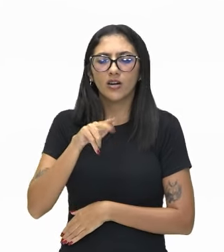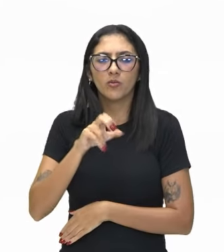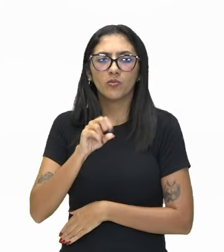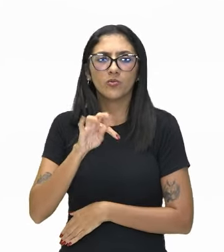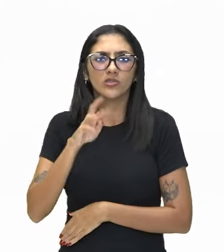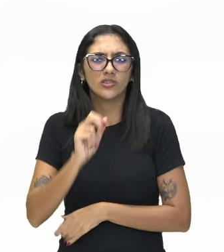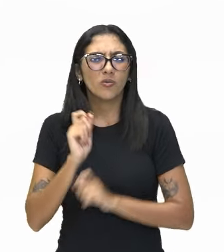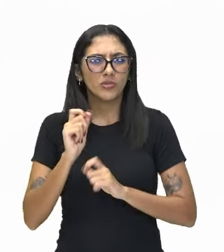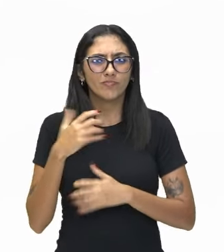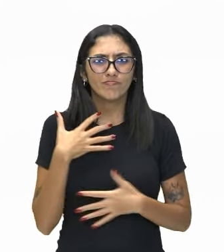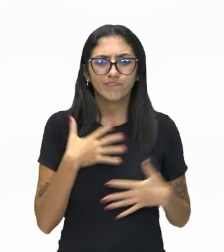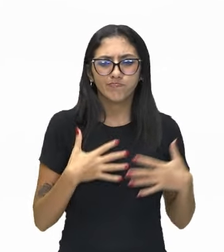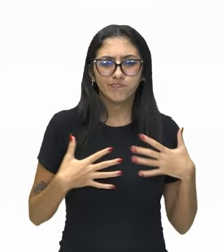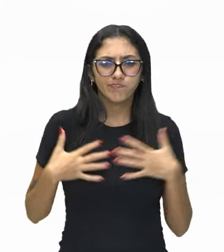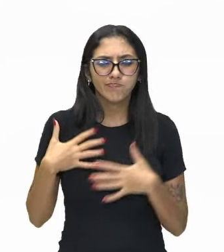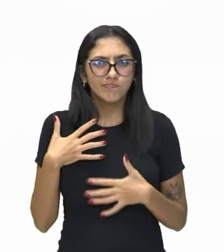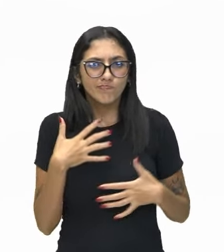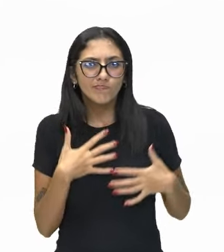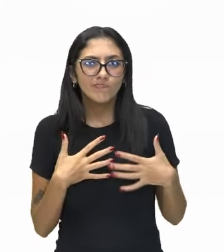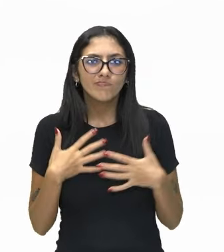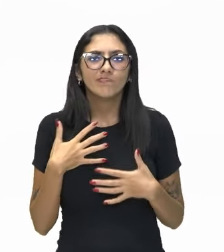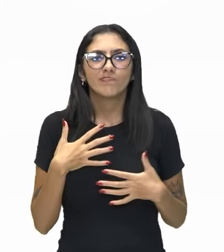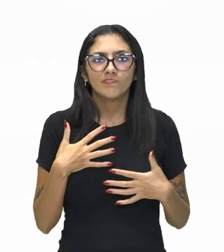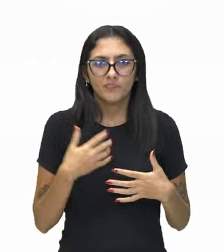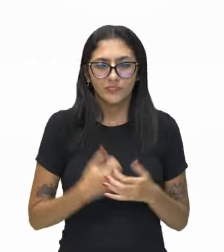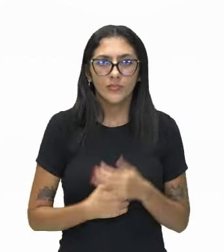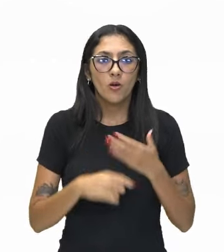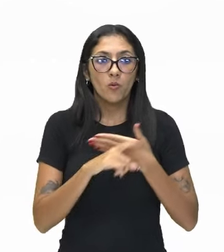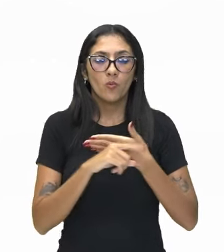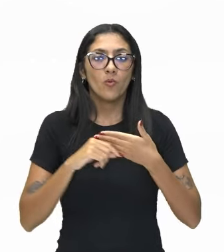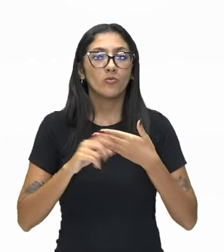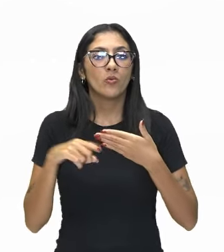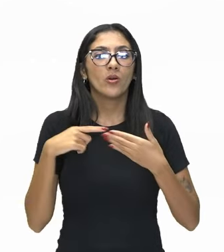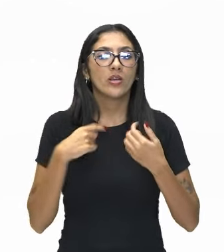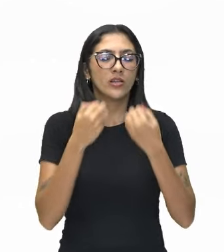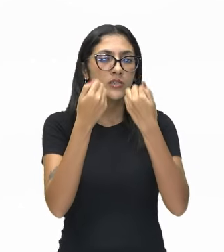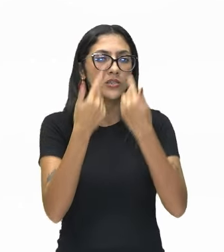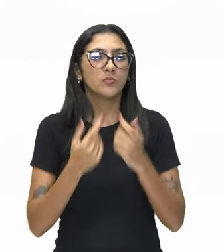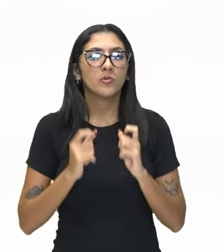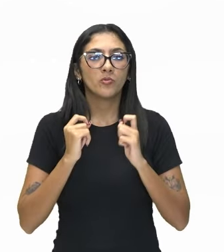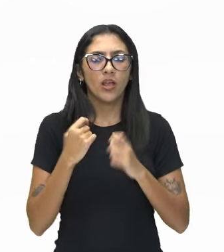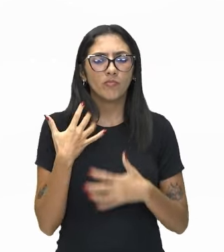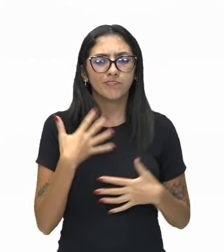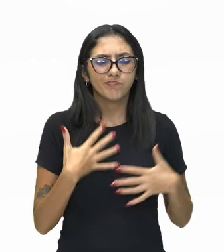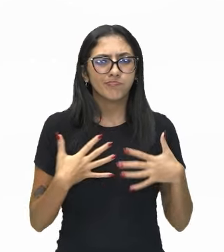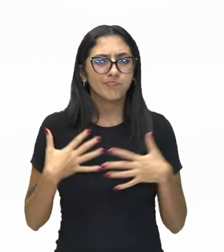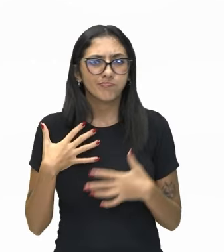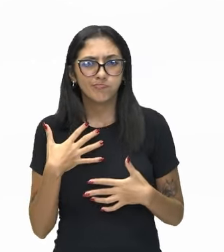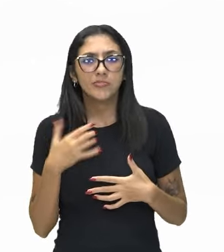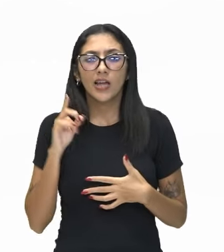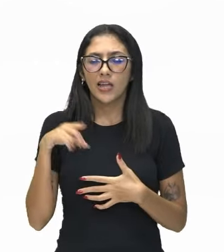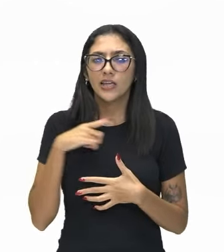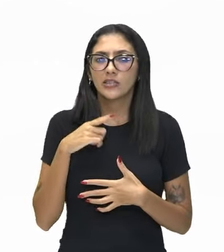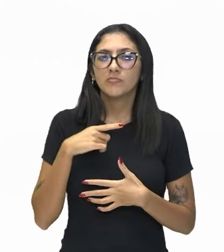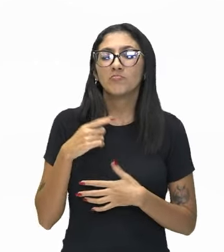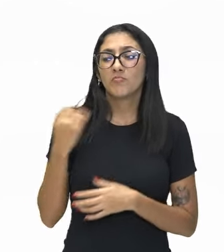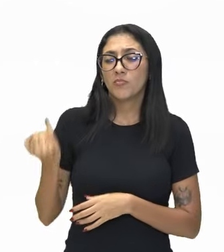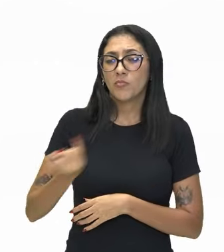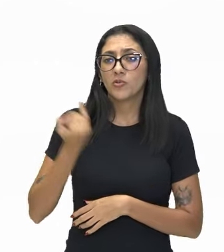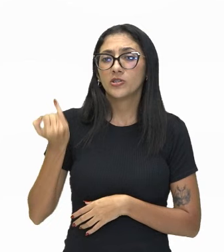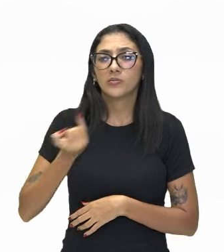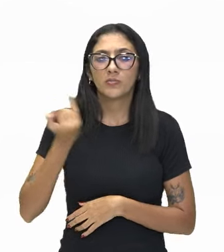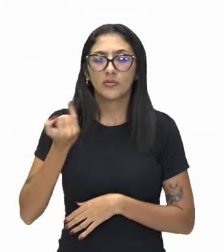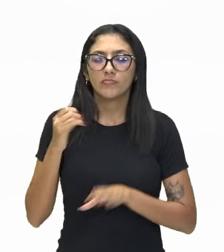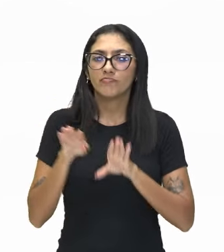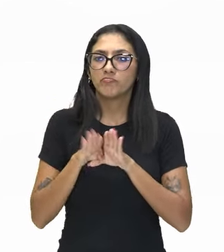existencialista, Sartre traz para nós a ideia da angústia. E ele, para mim, isso aqui é muito importante e